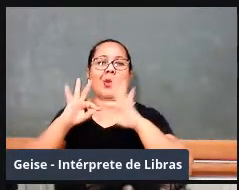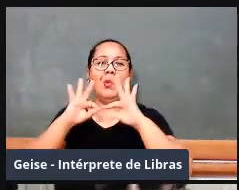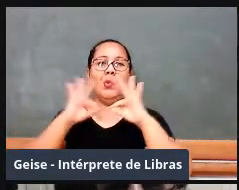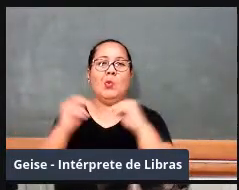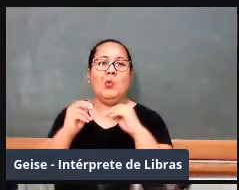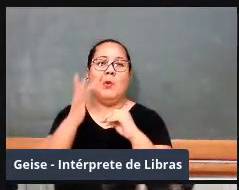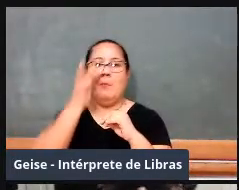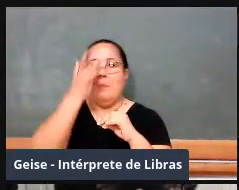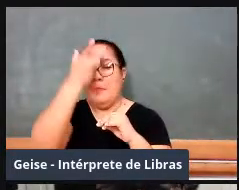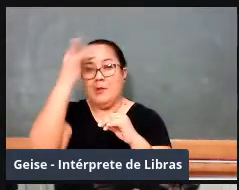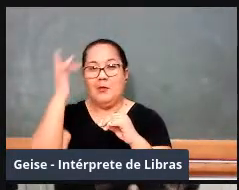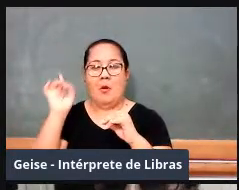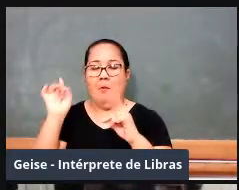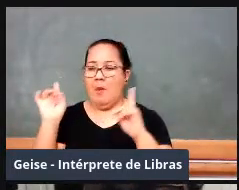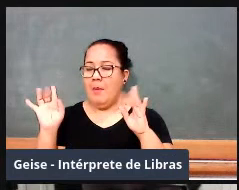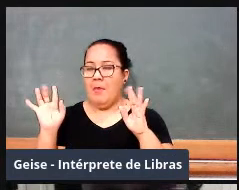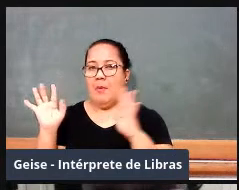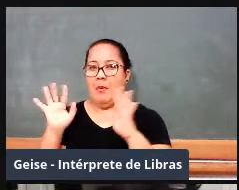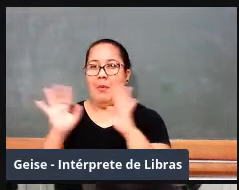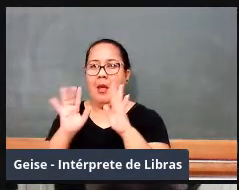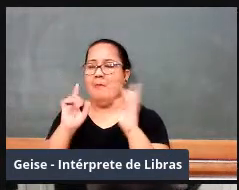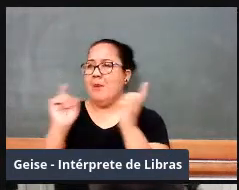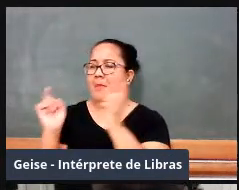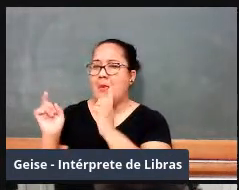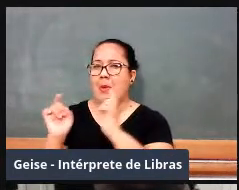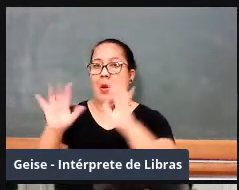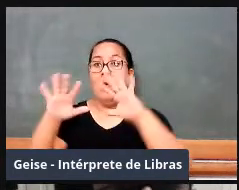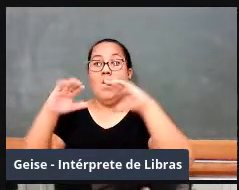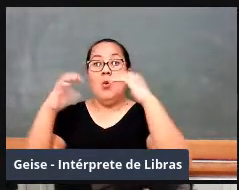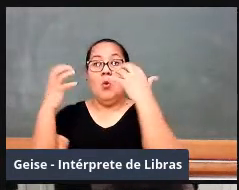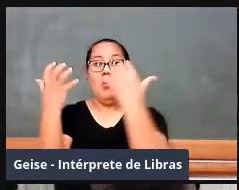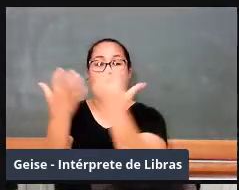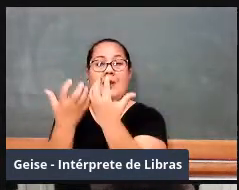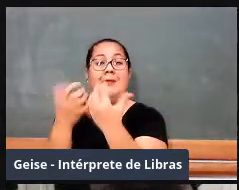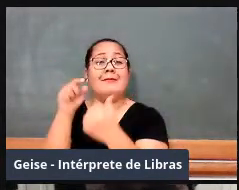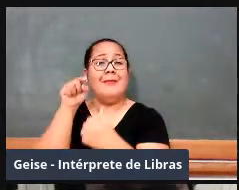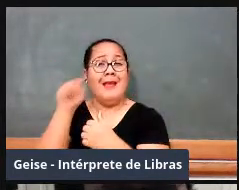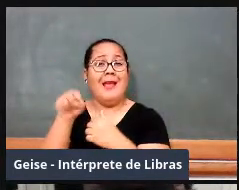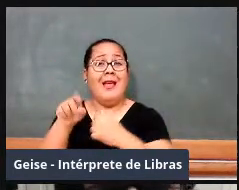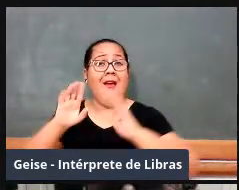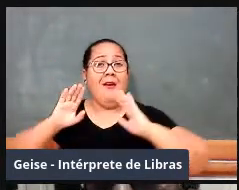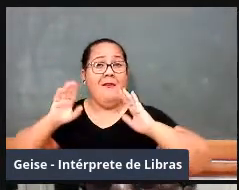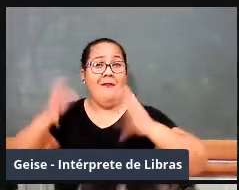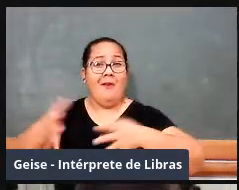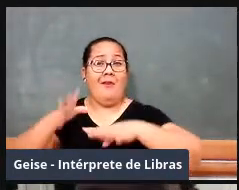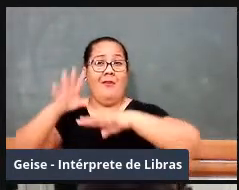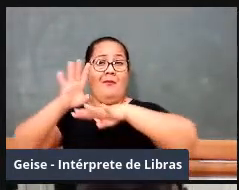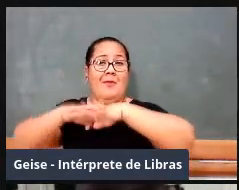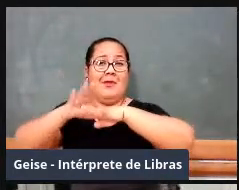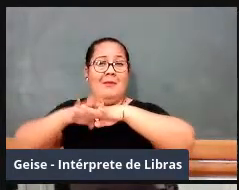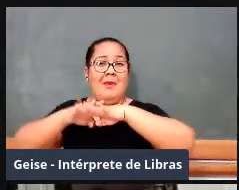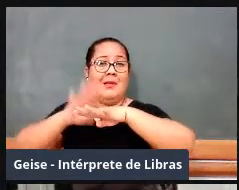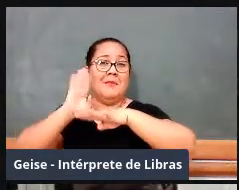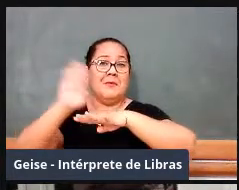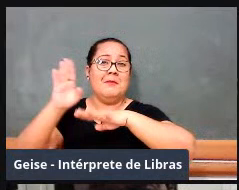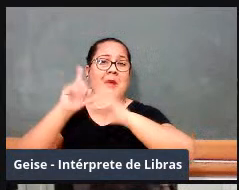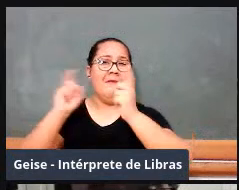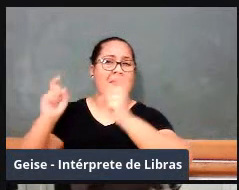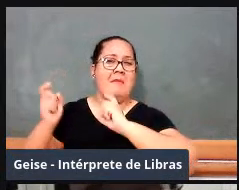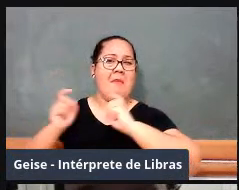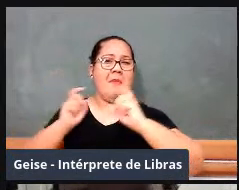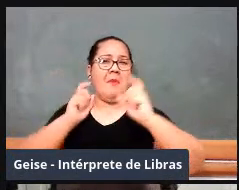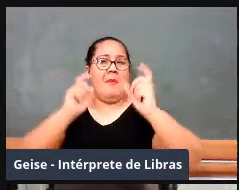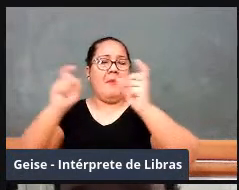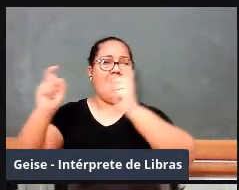discutir questões ligadas ao ensino de matemática, ao ensino da matemática elementar, né? Então,